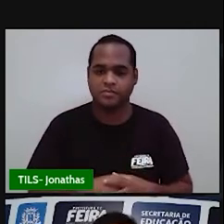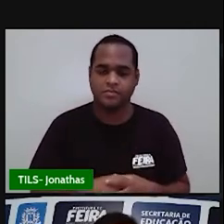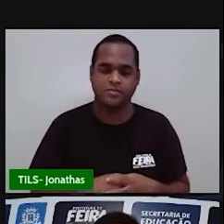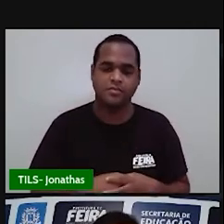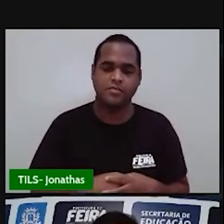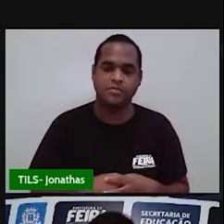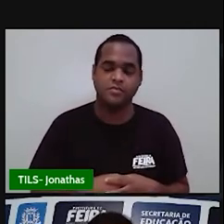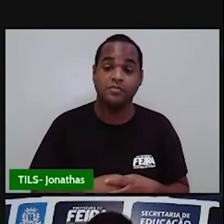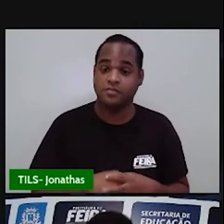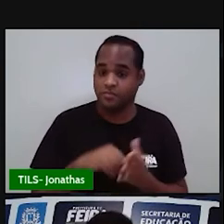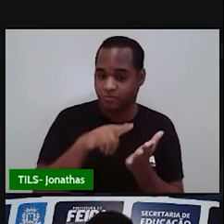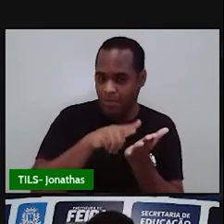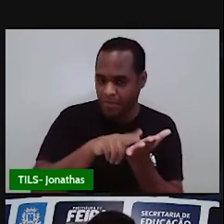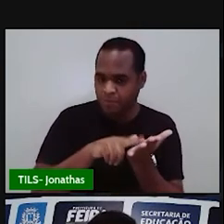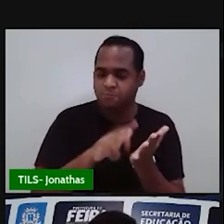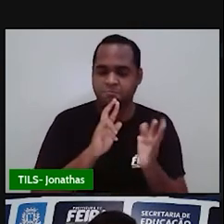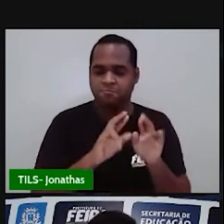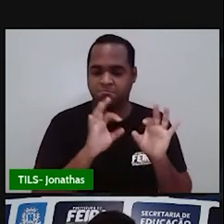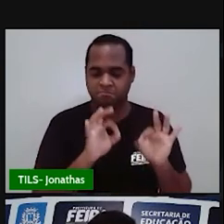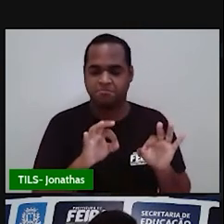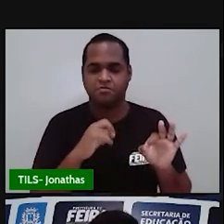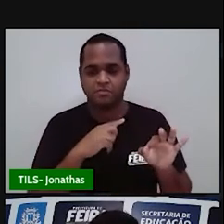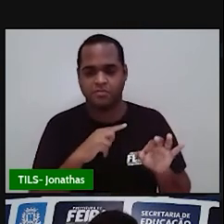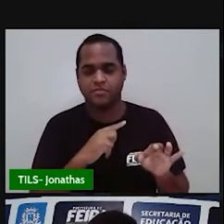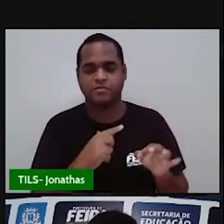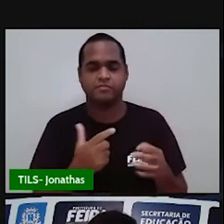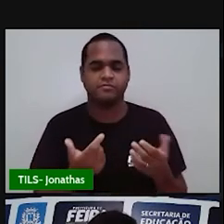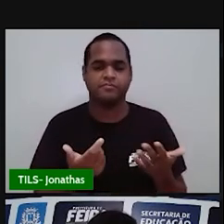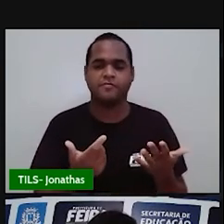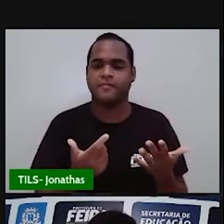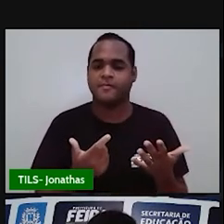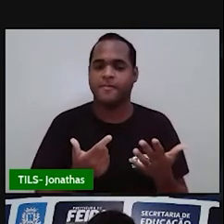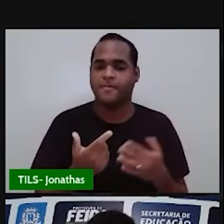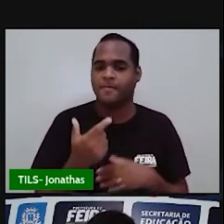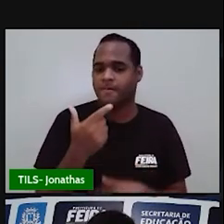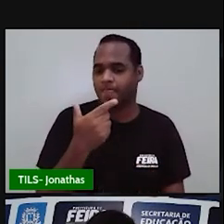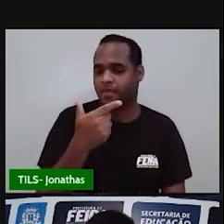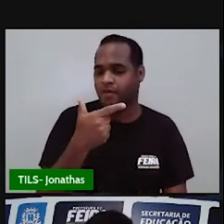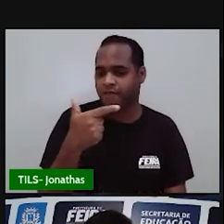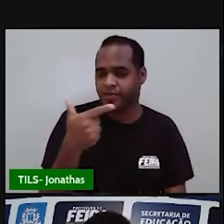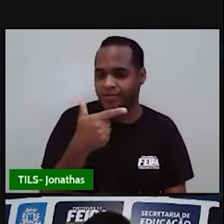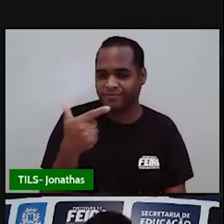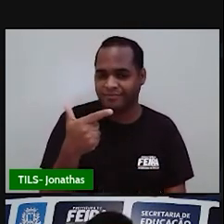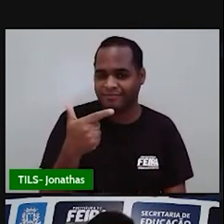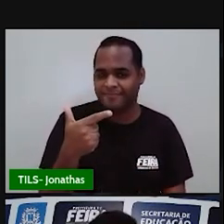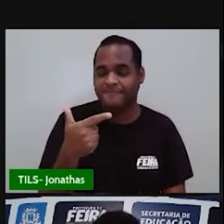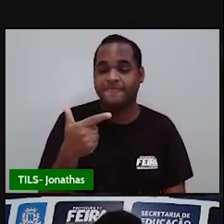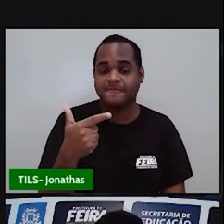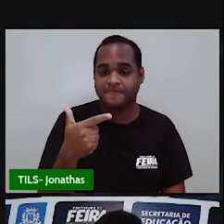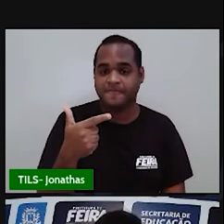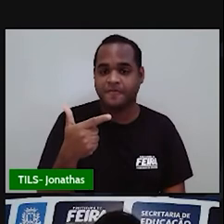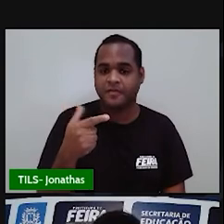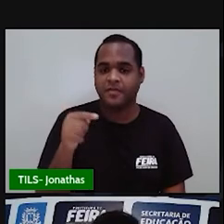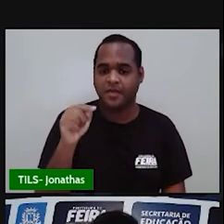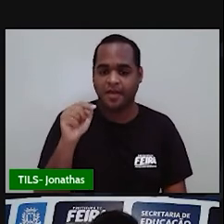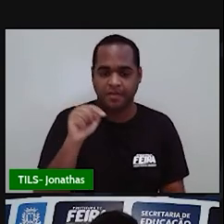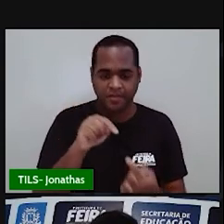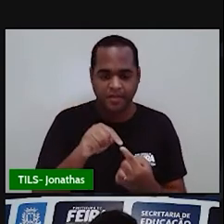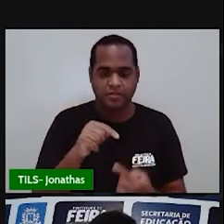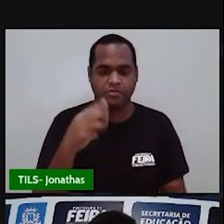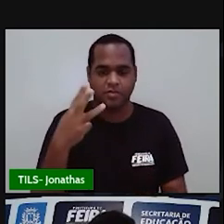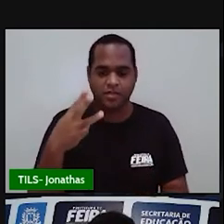no papel. Certo? Esses 22 pontos foi um total de três notas.